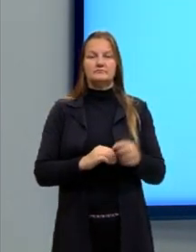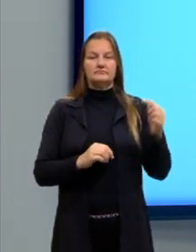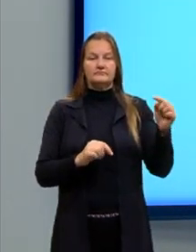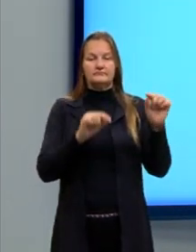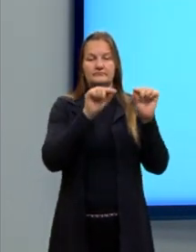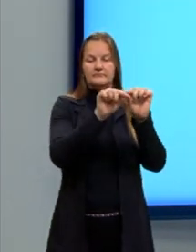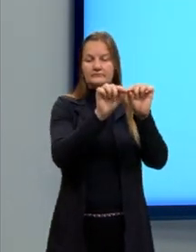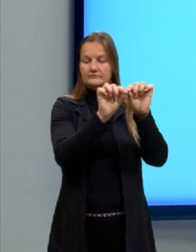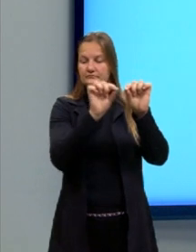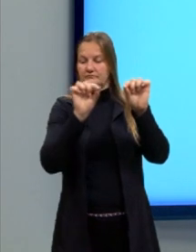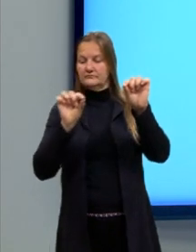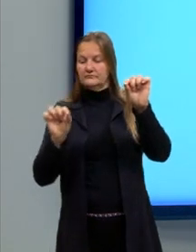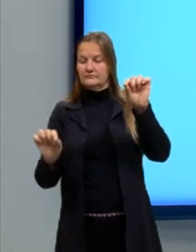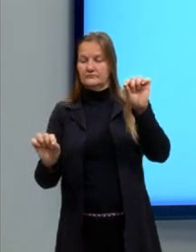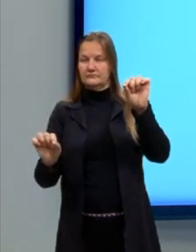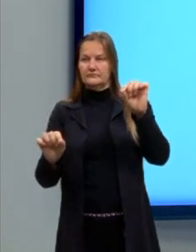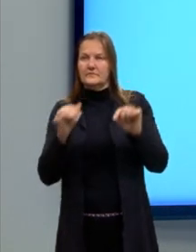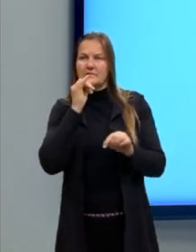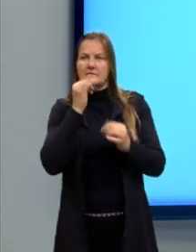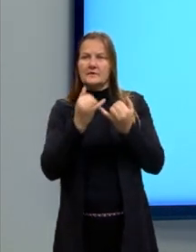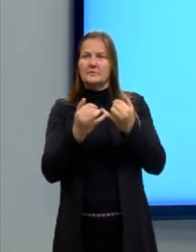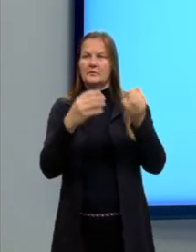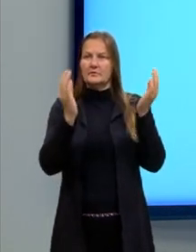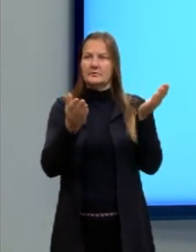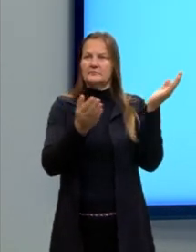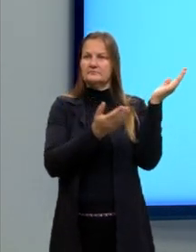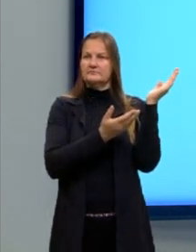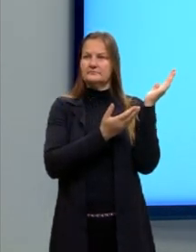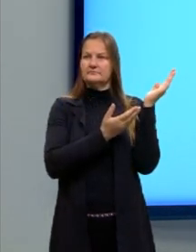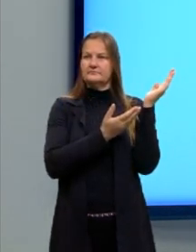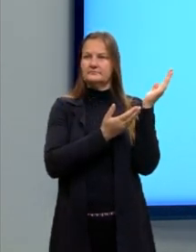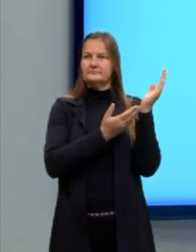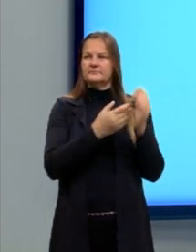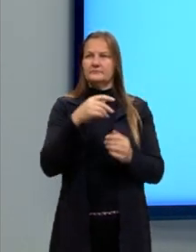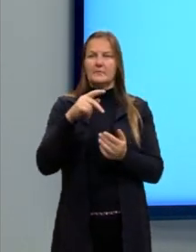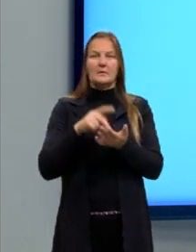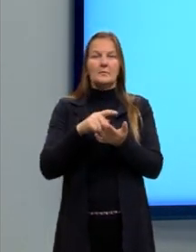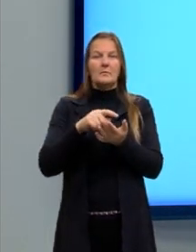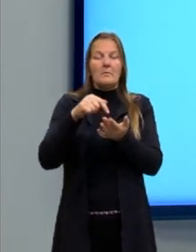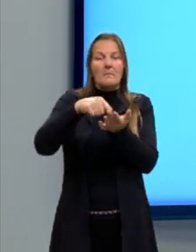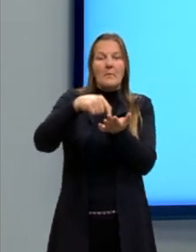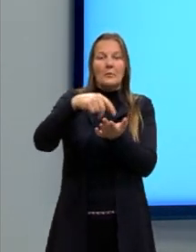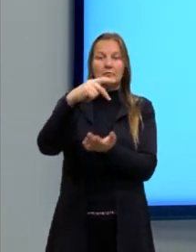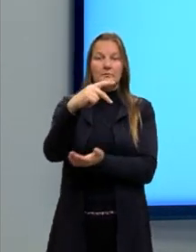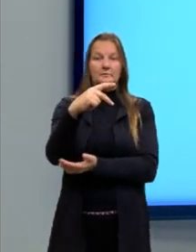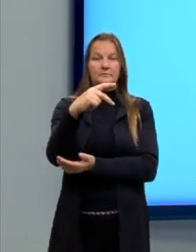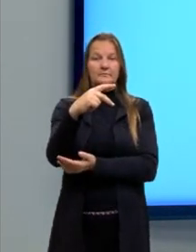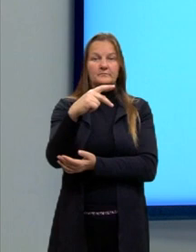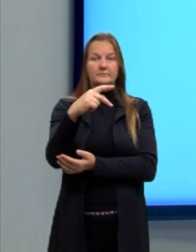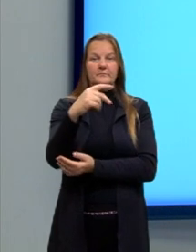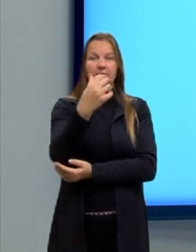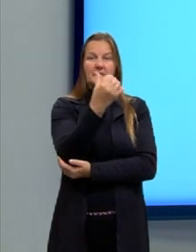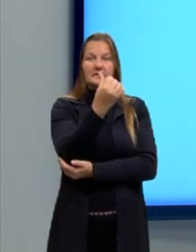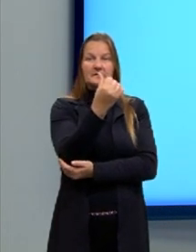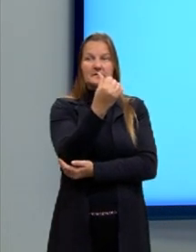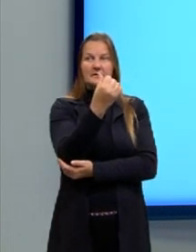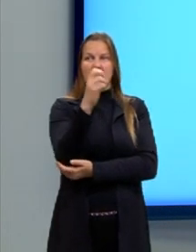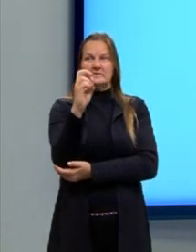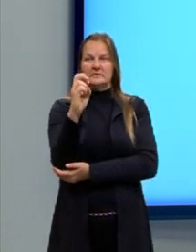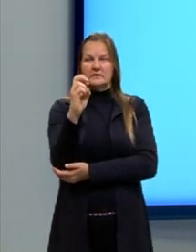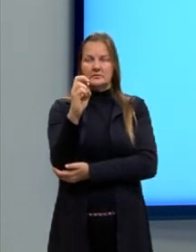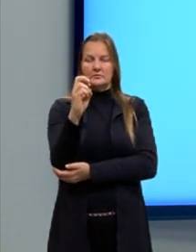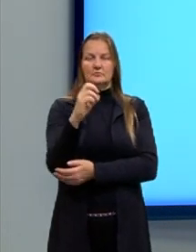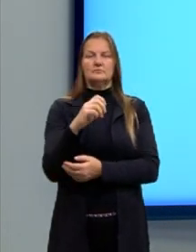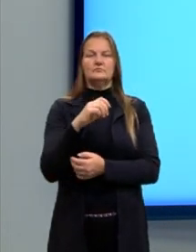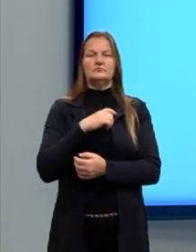Que seria o caso desse exemplo aqui. Nós temos o ponto P, a coordenada dele é 6 e 5, e